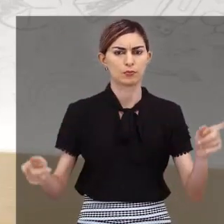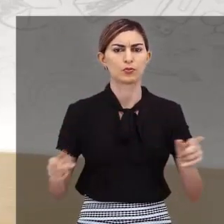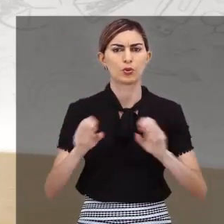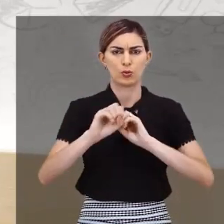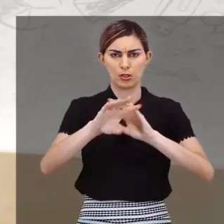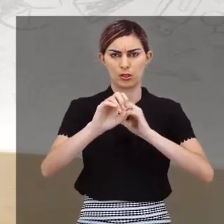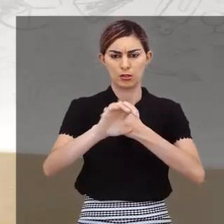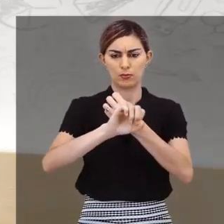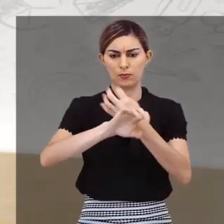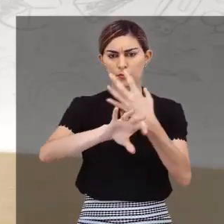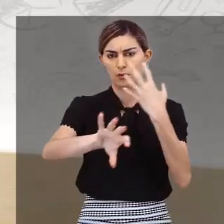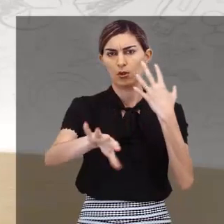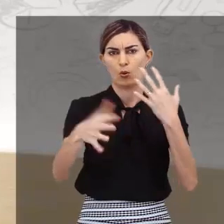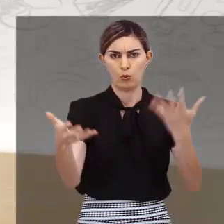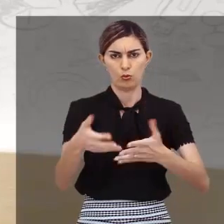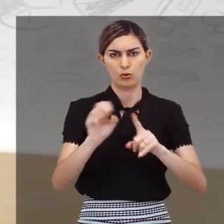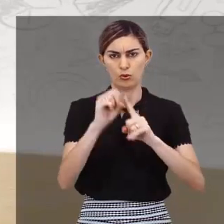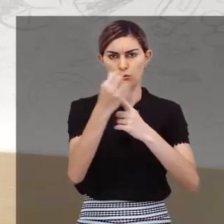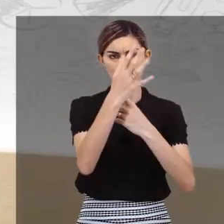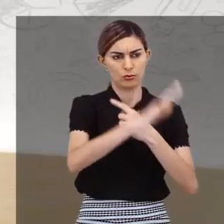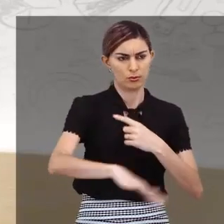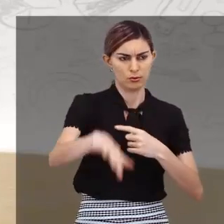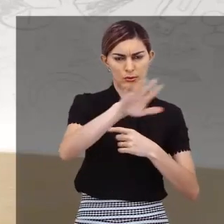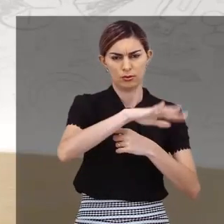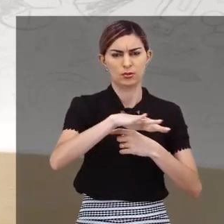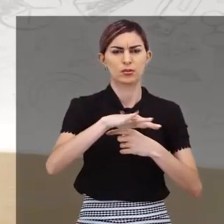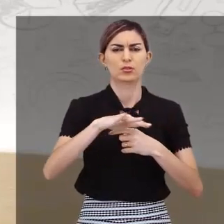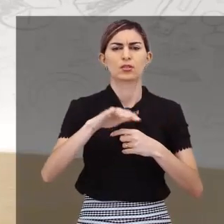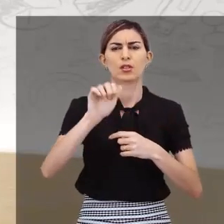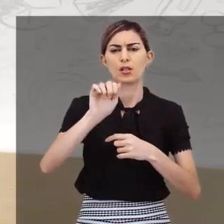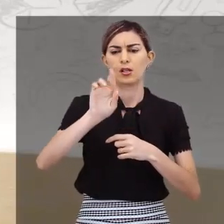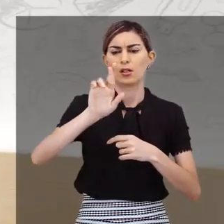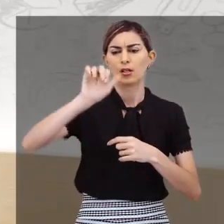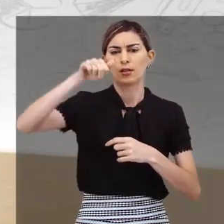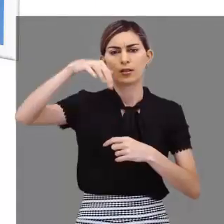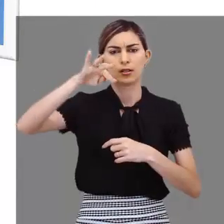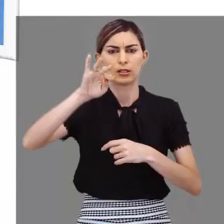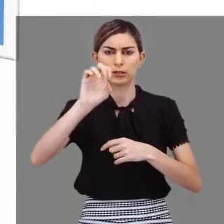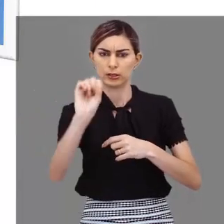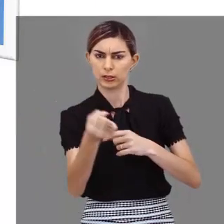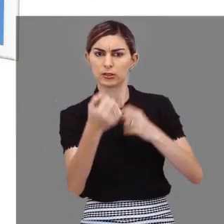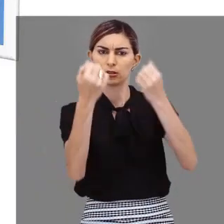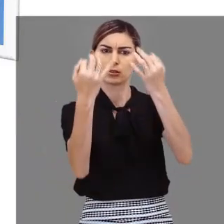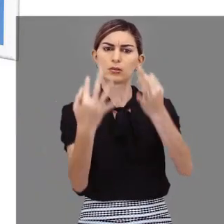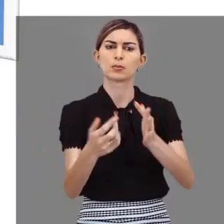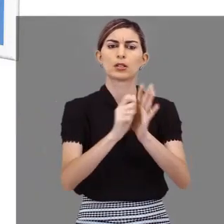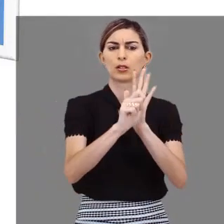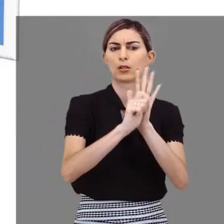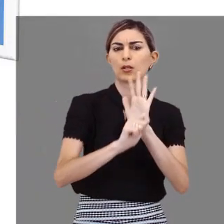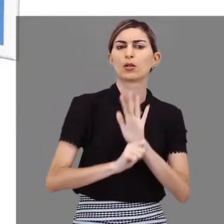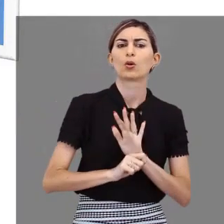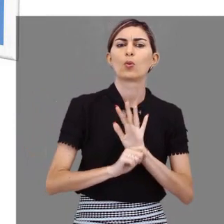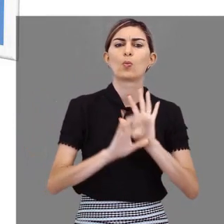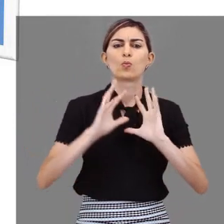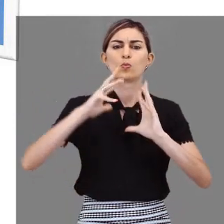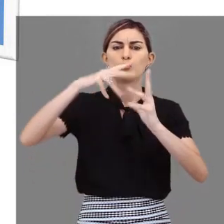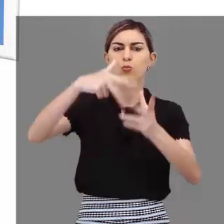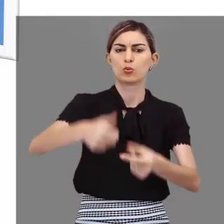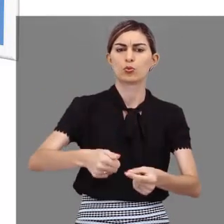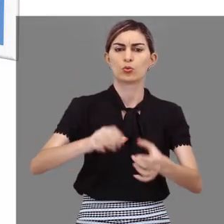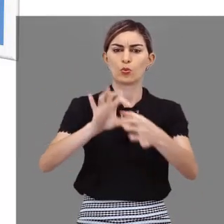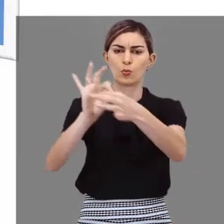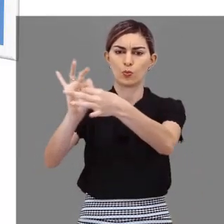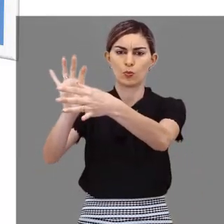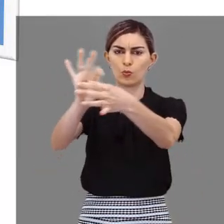distância na atual sociedade, Arantes diz que em um mundo conectado em redes,